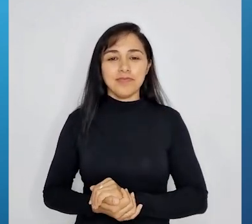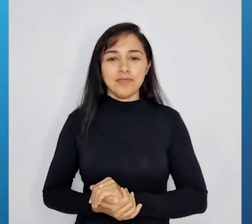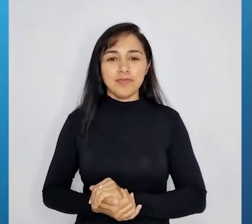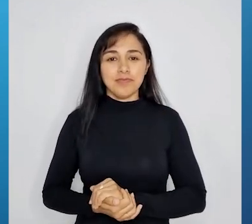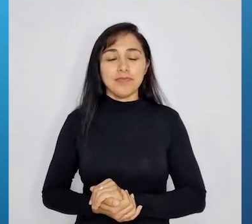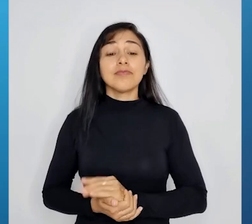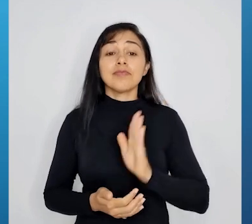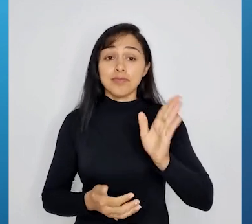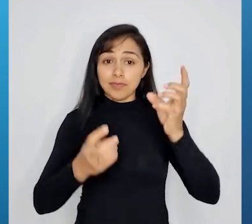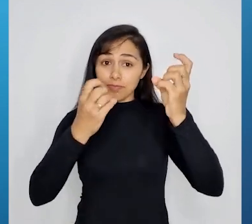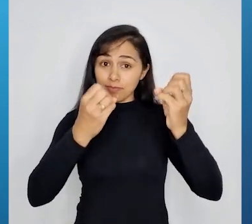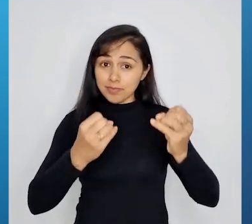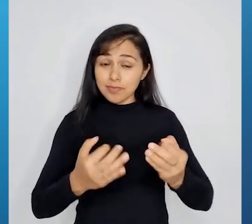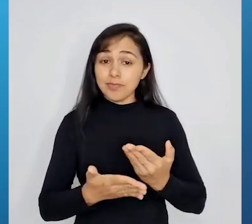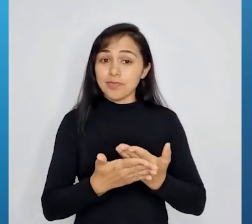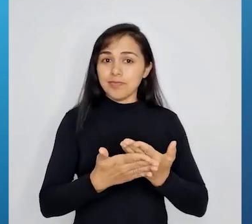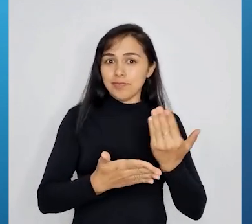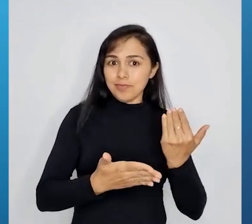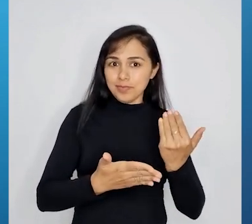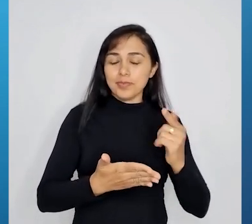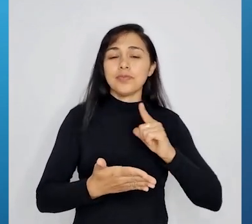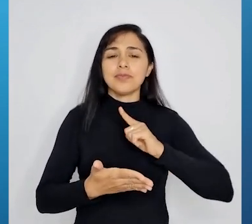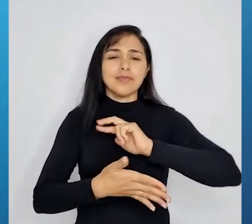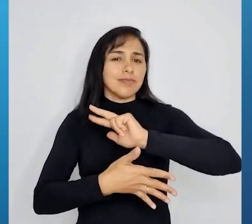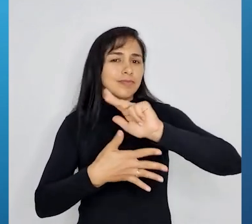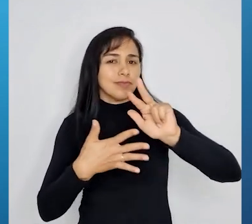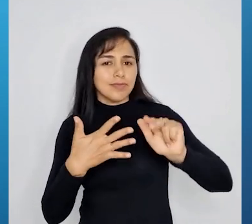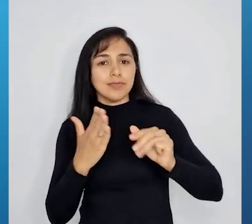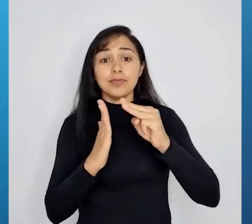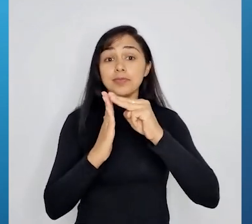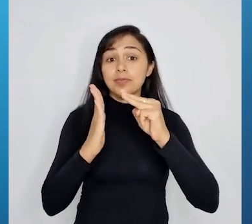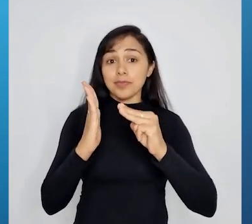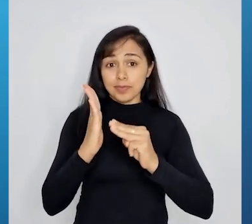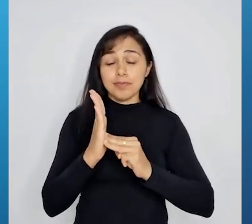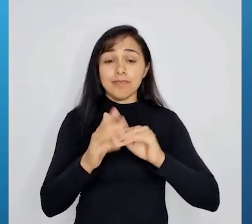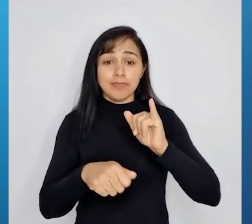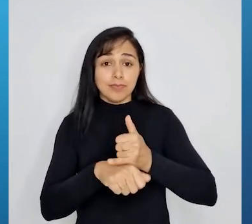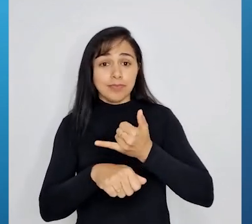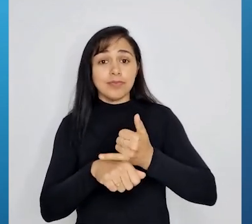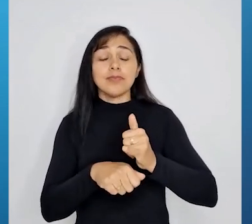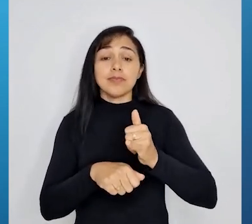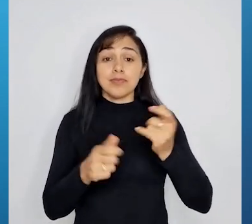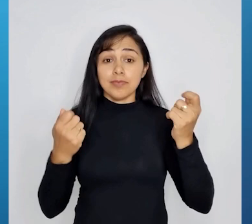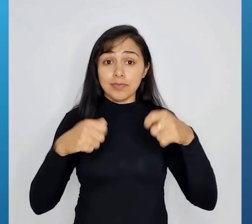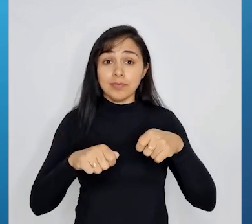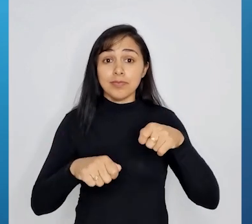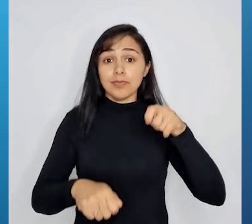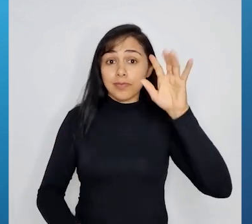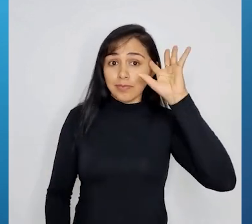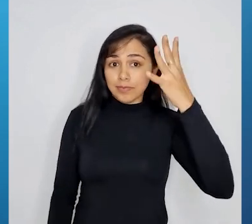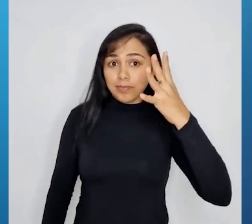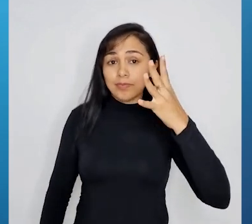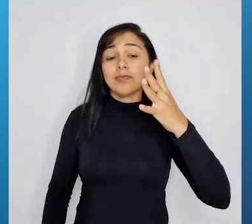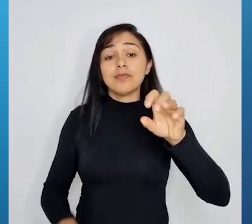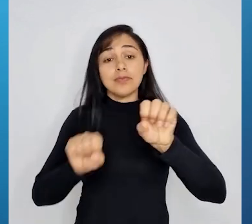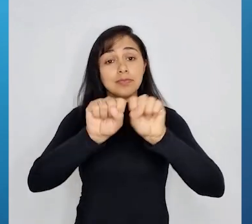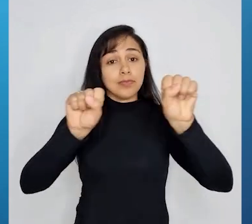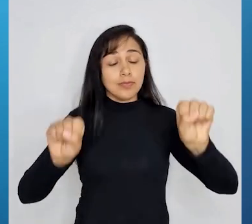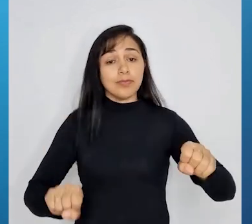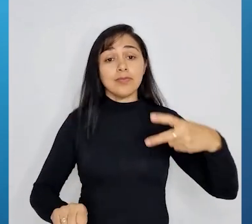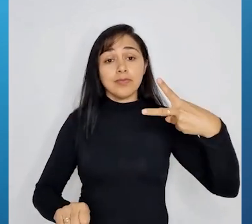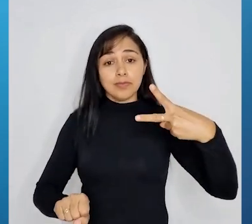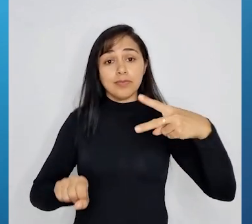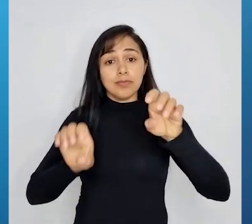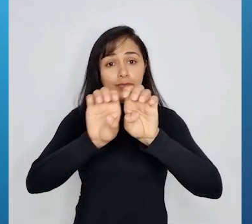como a gente já mencionou em aulas anteriores, existem diversos métodos para resolver sistema de duas equações aqui,